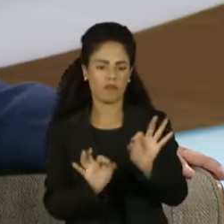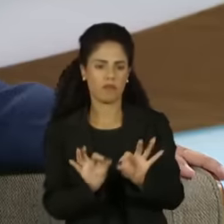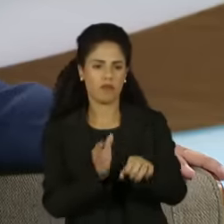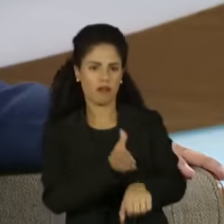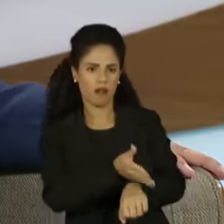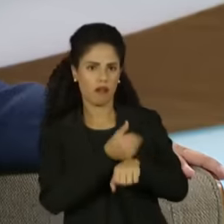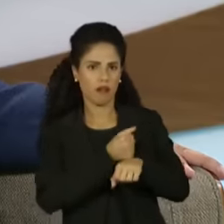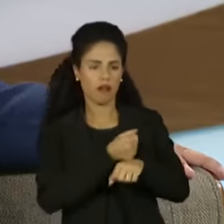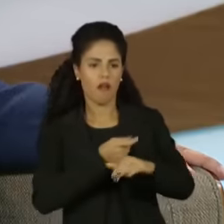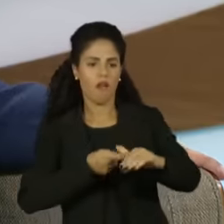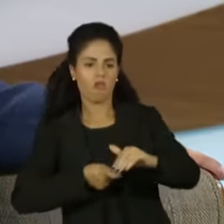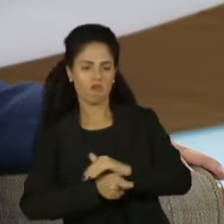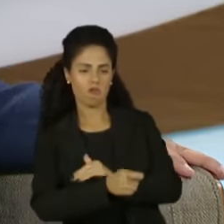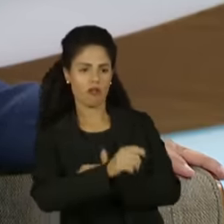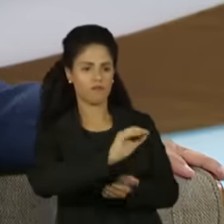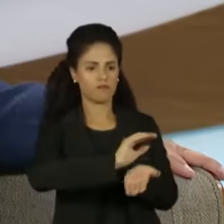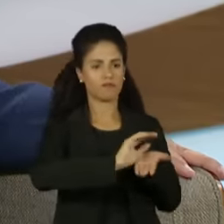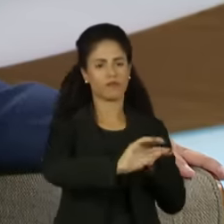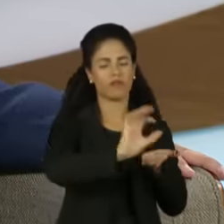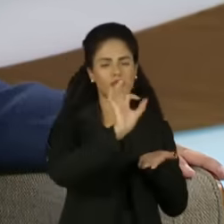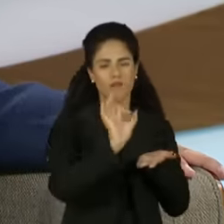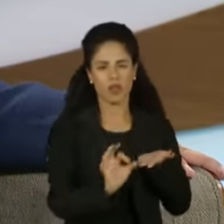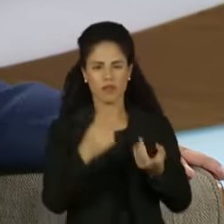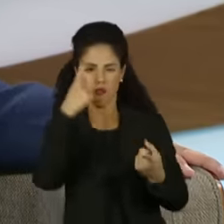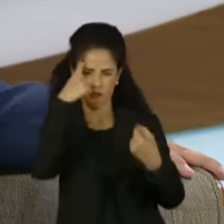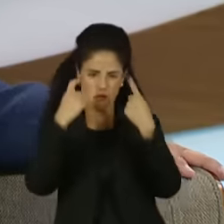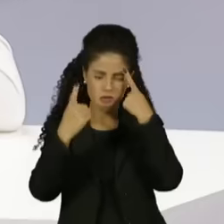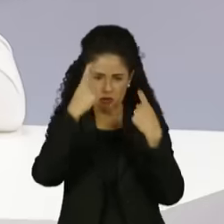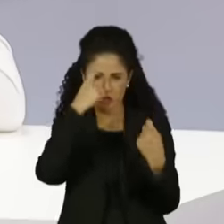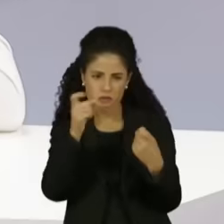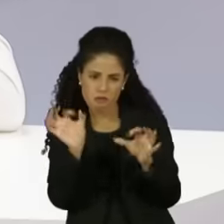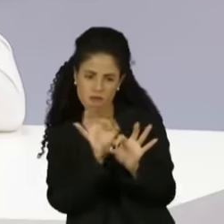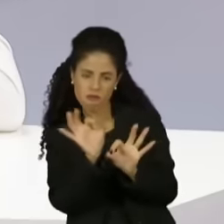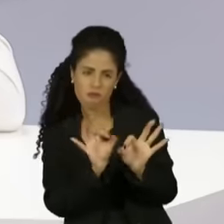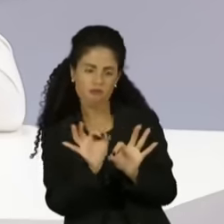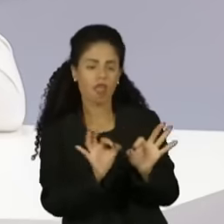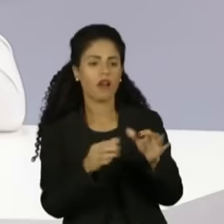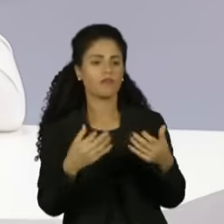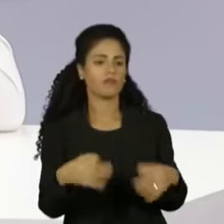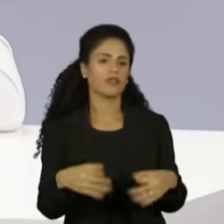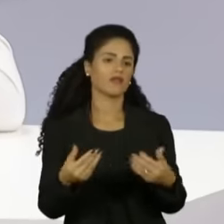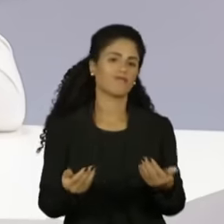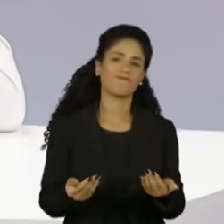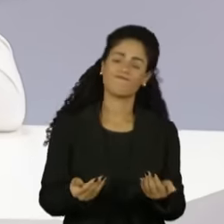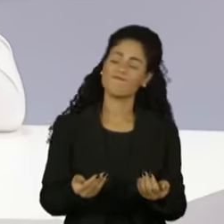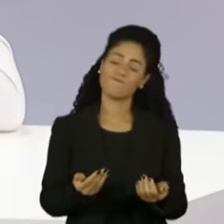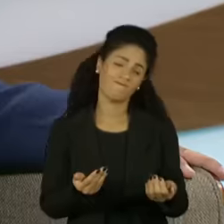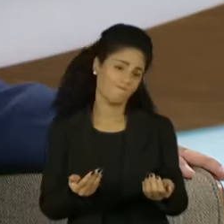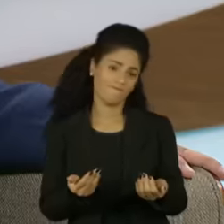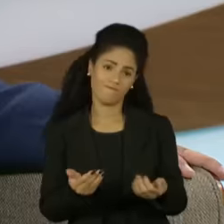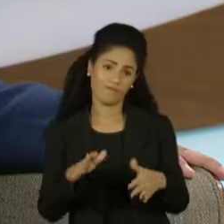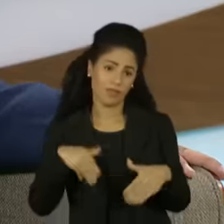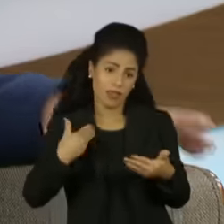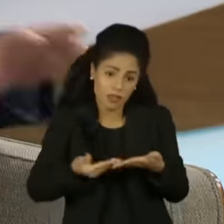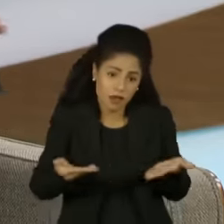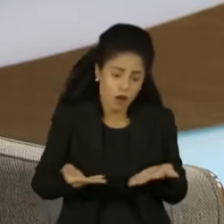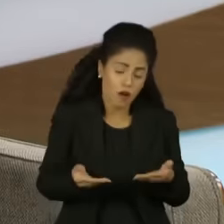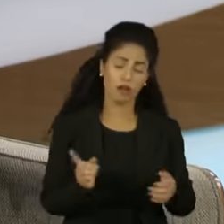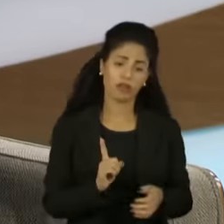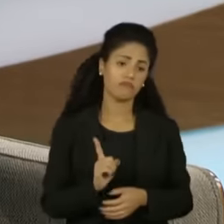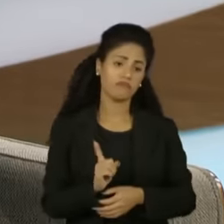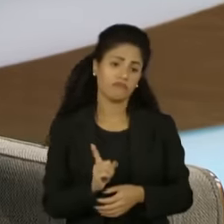alguém que financiou, que idealizou, que fez isso acontecer para tomar o poder no Brasil. Então,